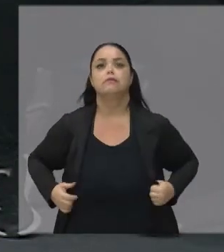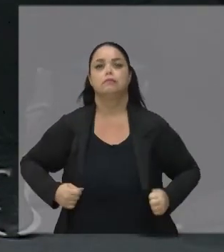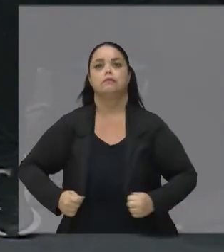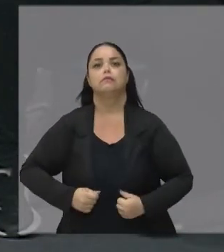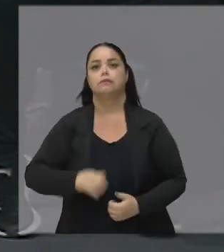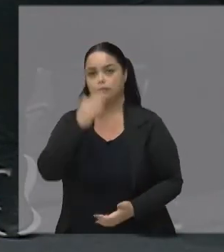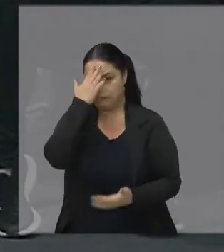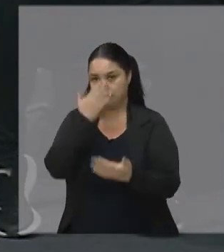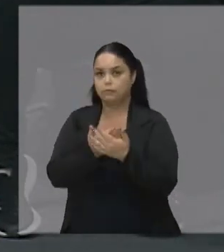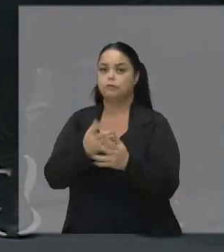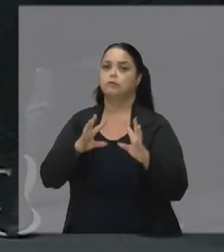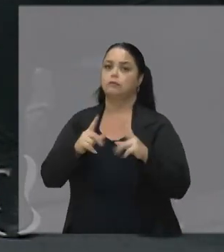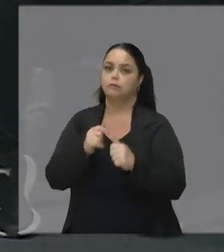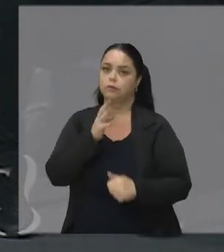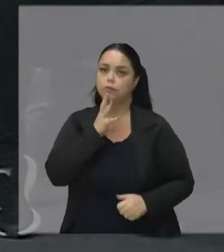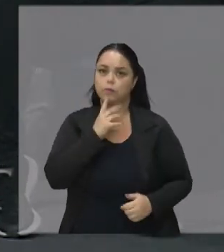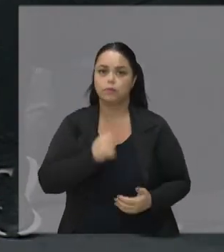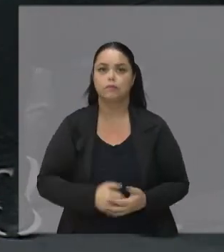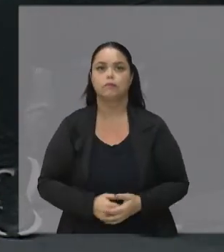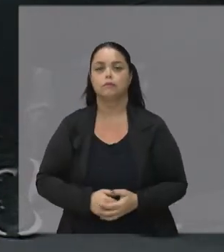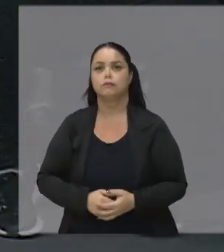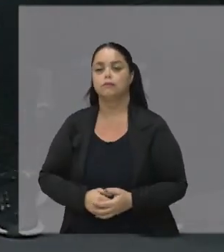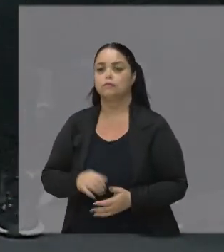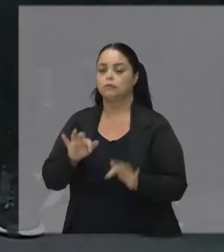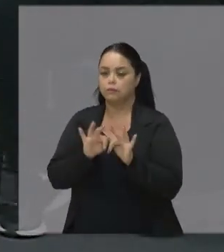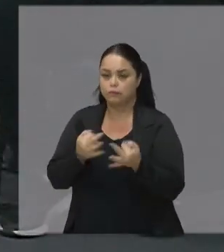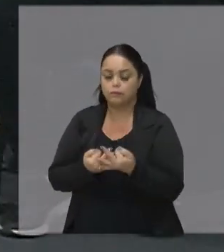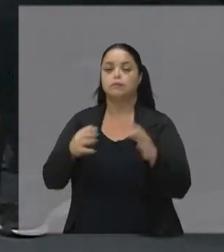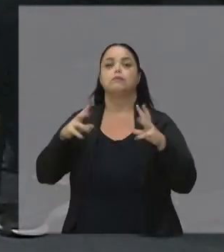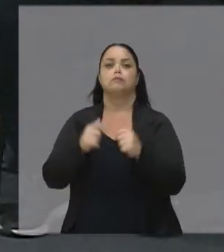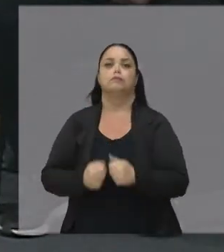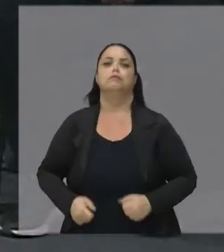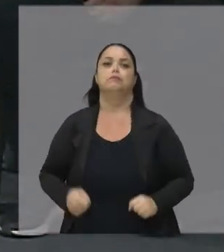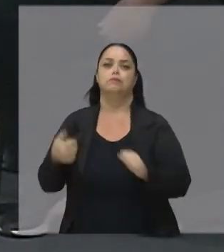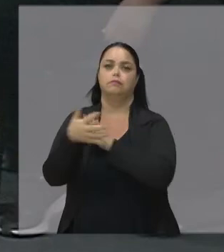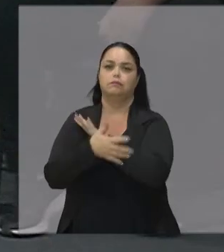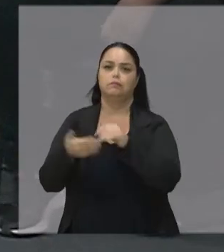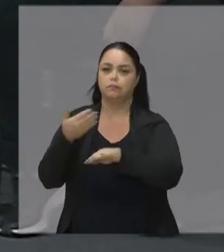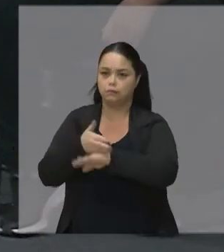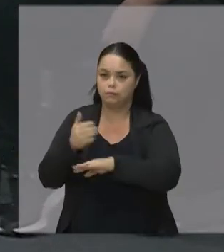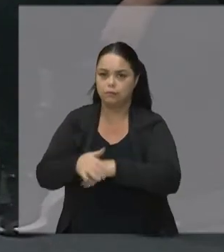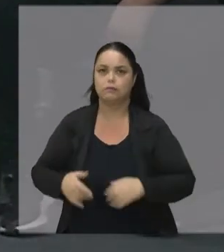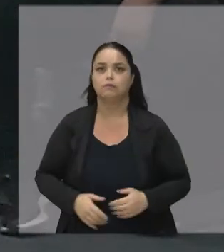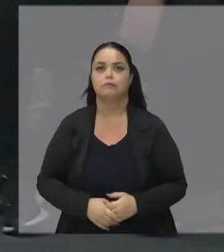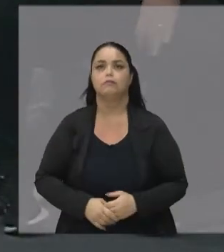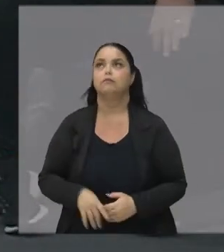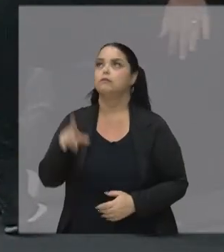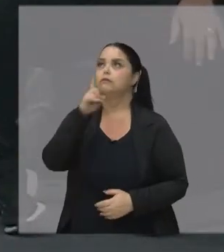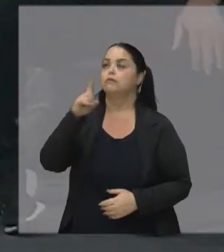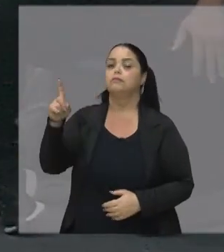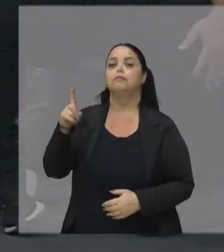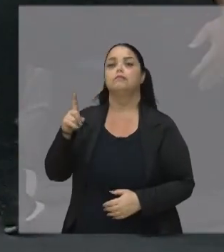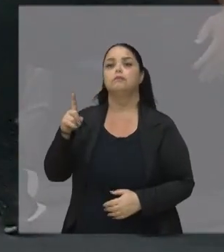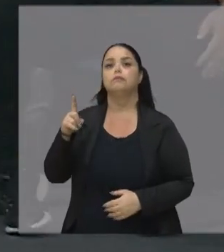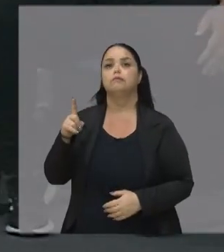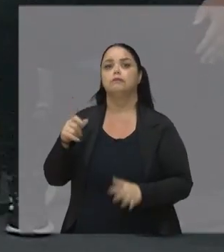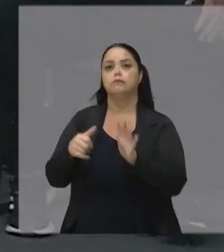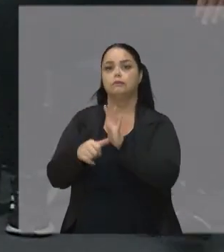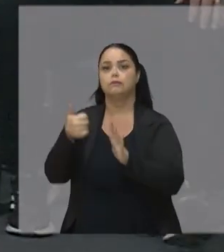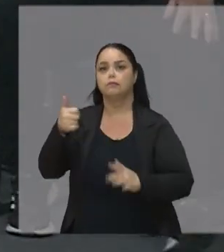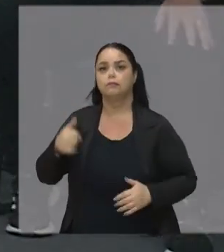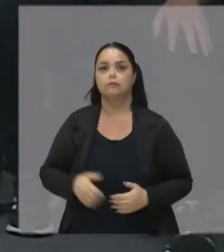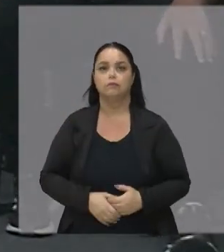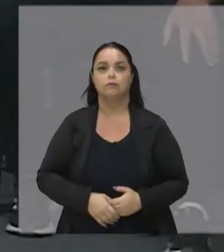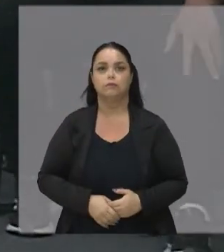Acredito que todos conheçam Bem simples Para que vocês todos Possam participar Esse Deus Deus o Daniel Coloca em primeiro lugar